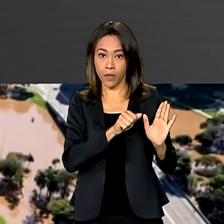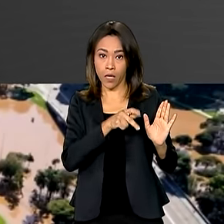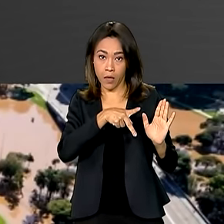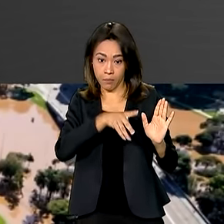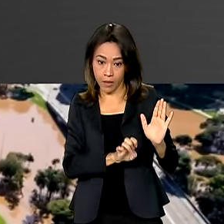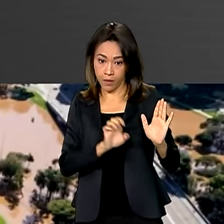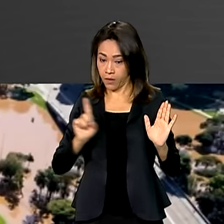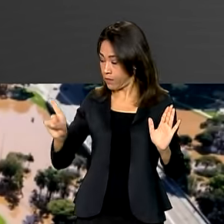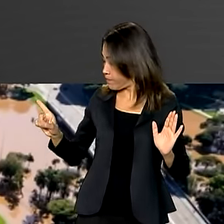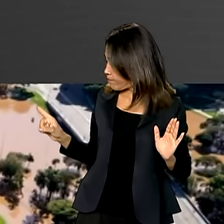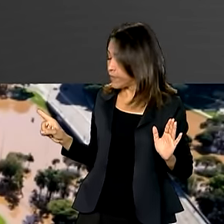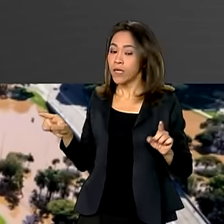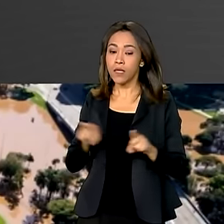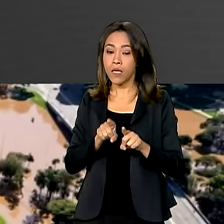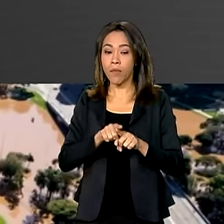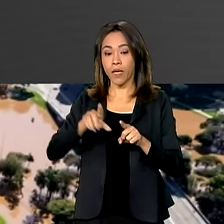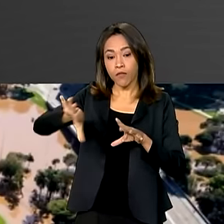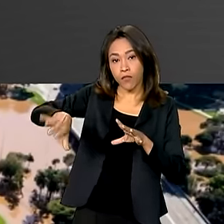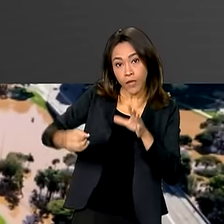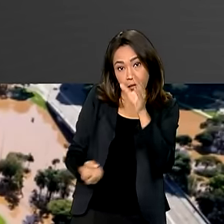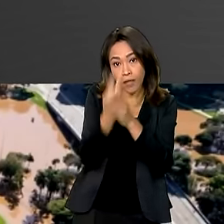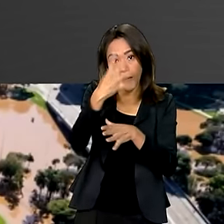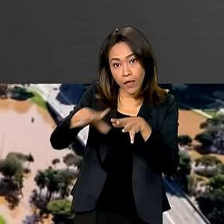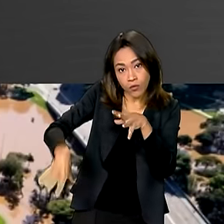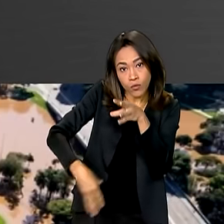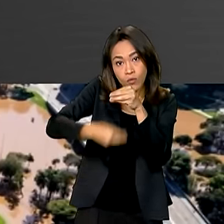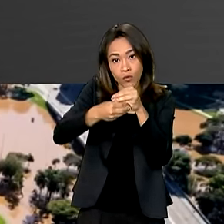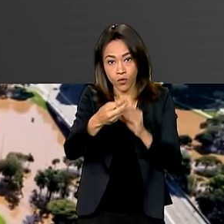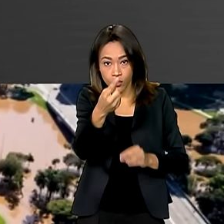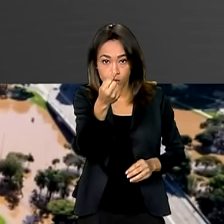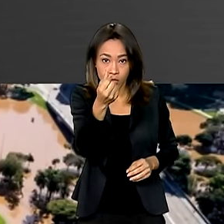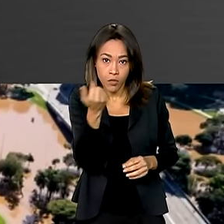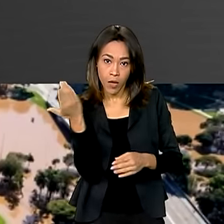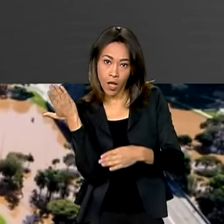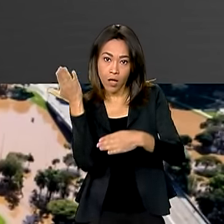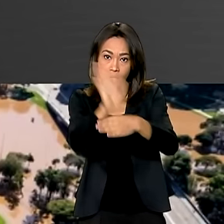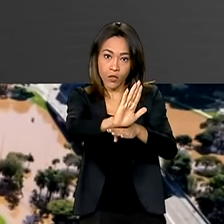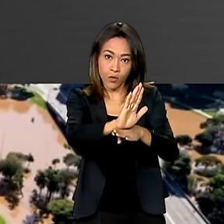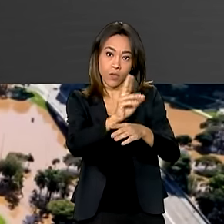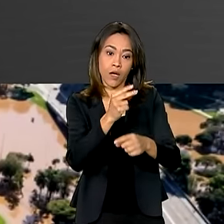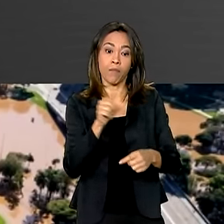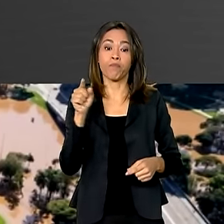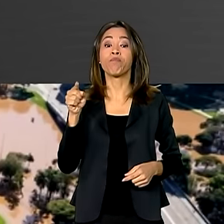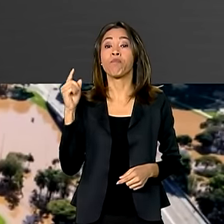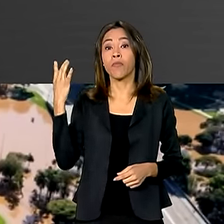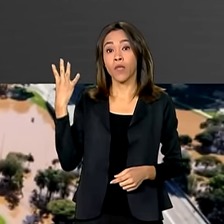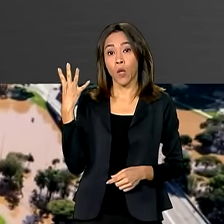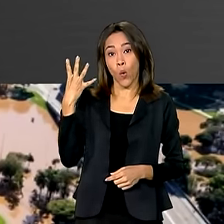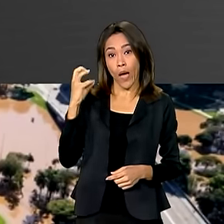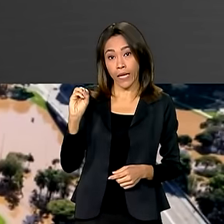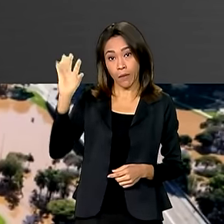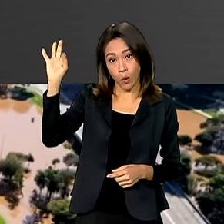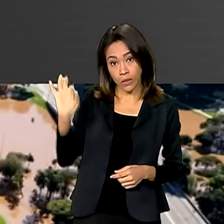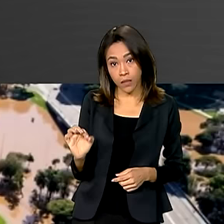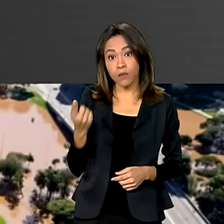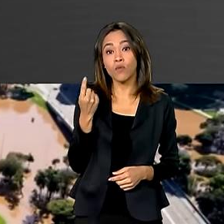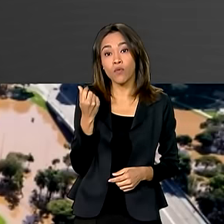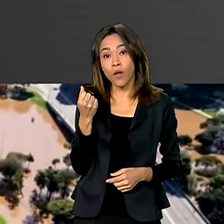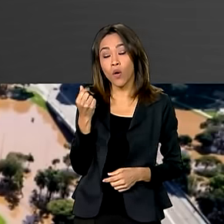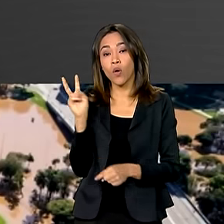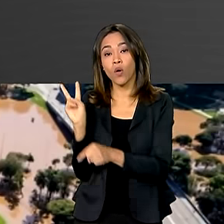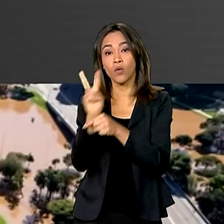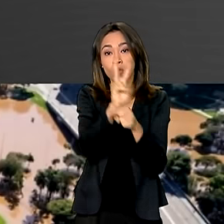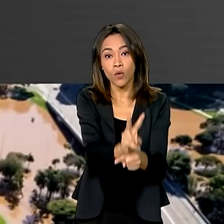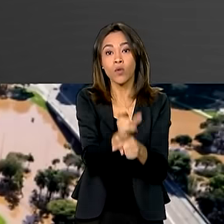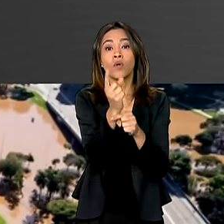adicional para subsidiar parte das operações de crédito. 40% do valor dos empréstimos